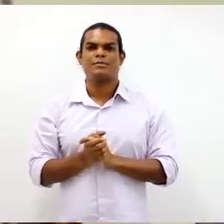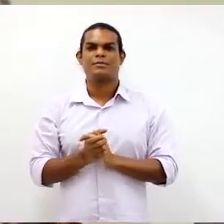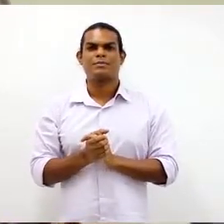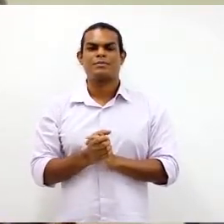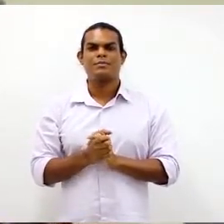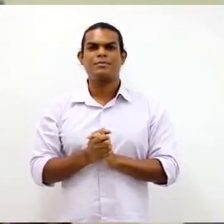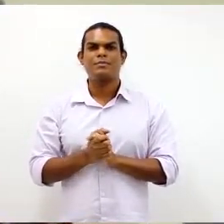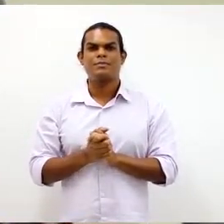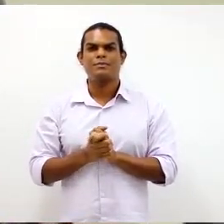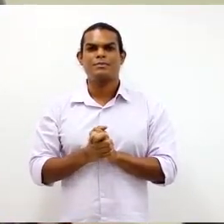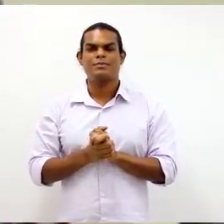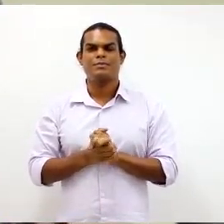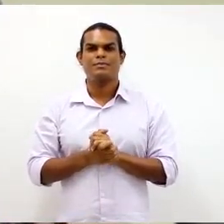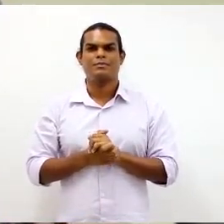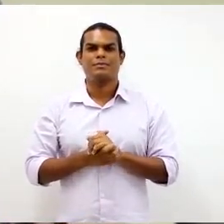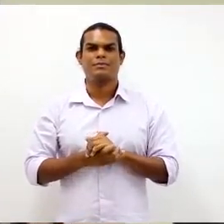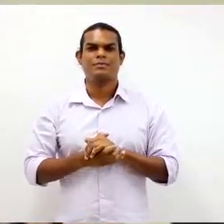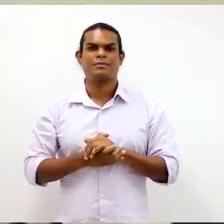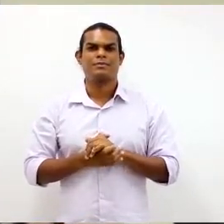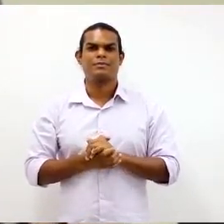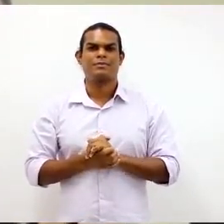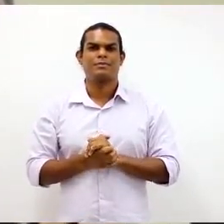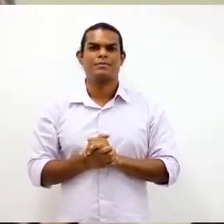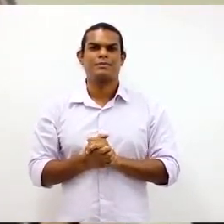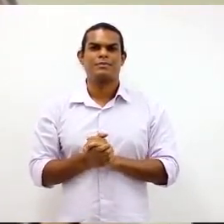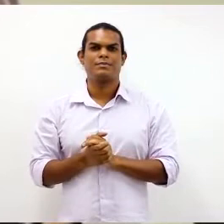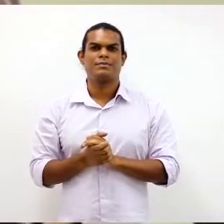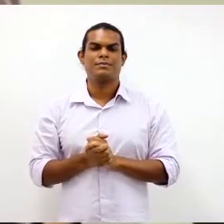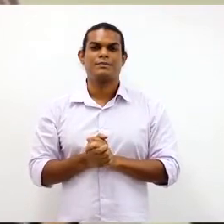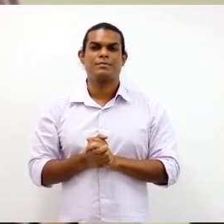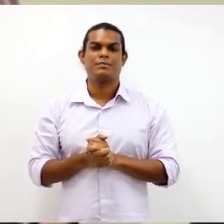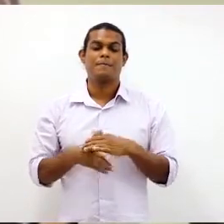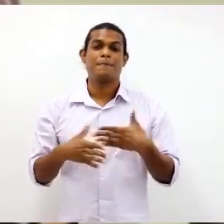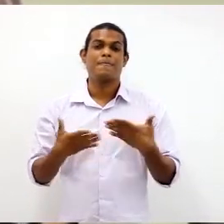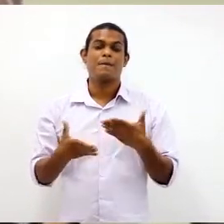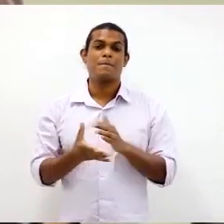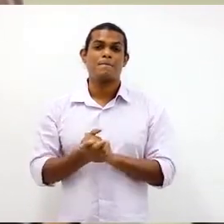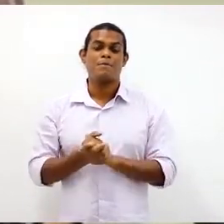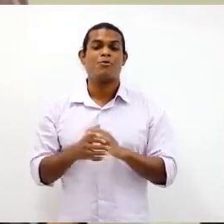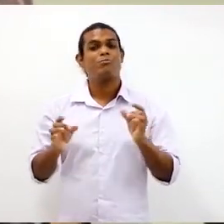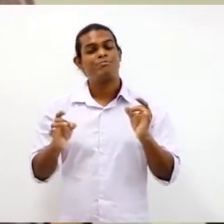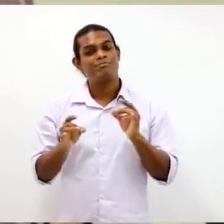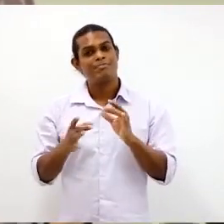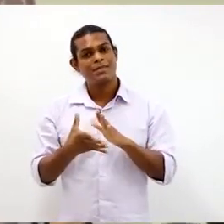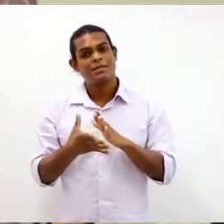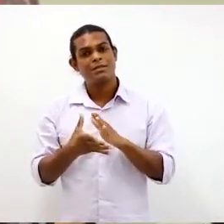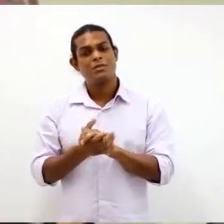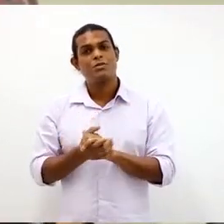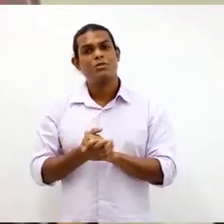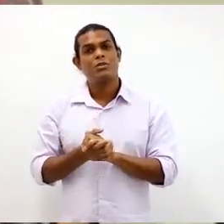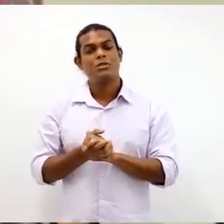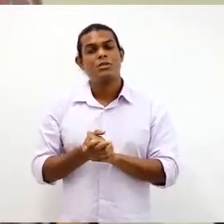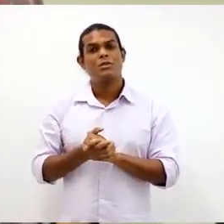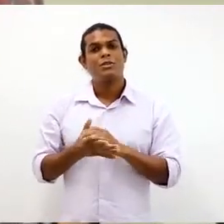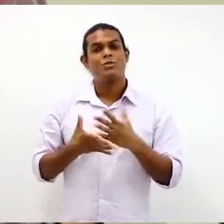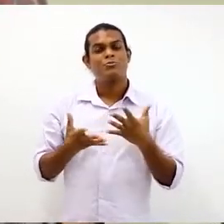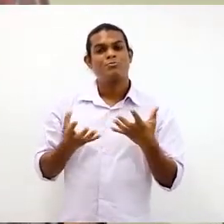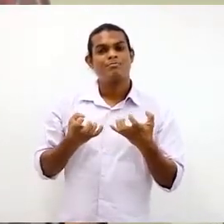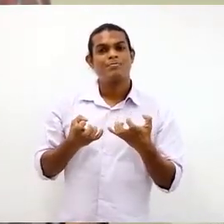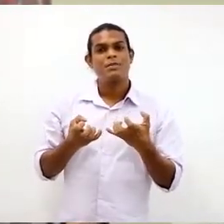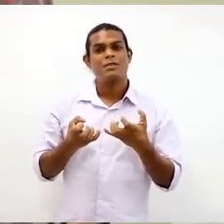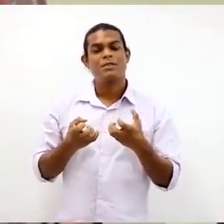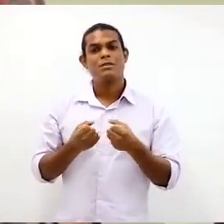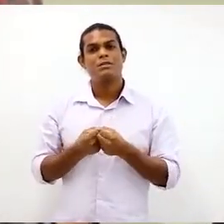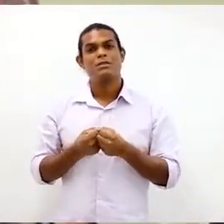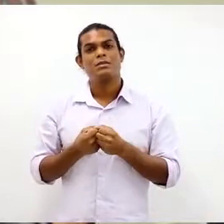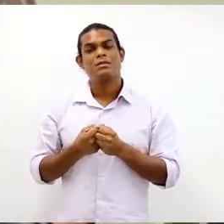naturalmente terá prioridade, ela vai interferir mais ainda. Bom, finalizando, eu gostaria de colocar para vocês, e